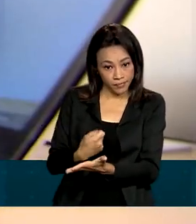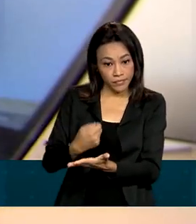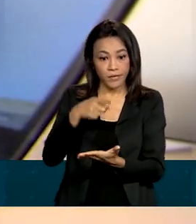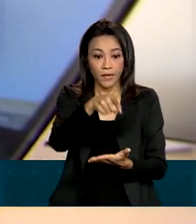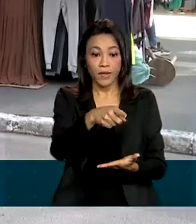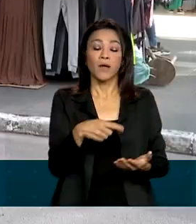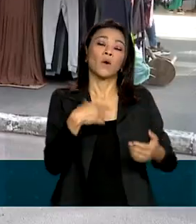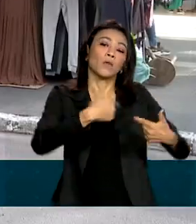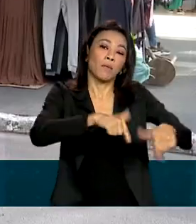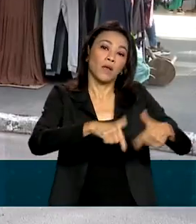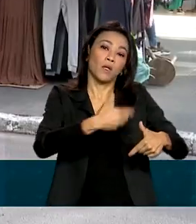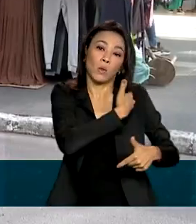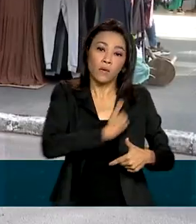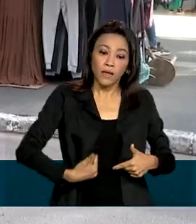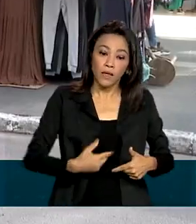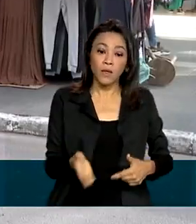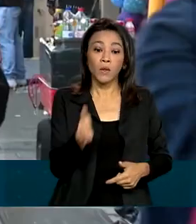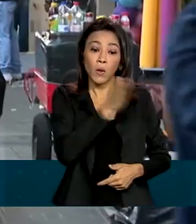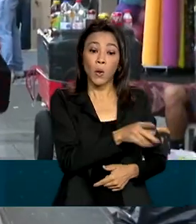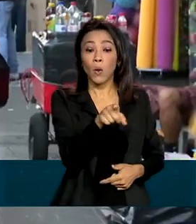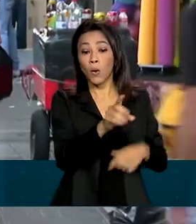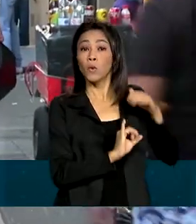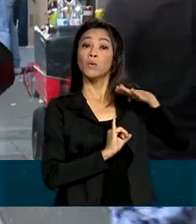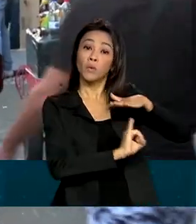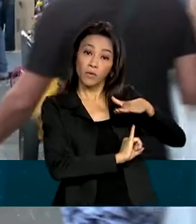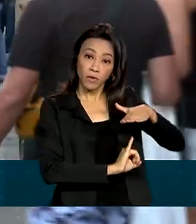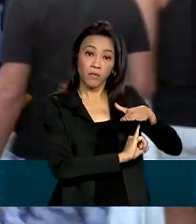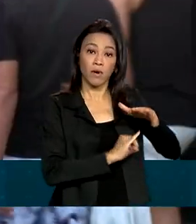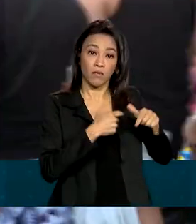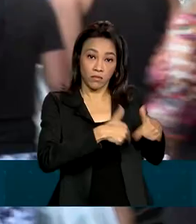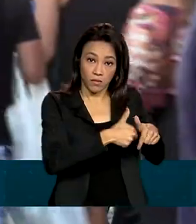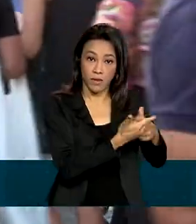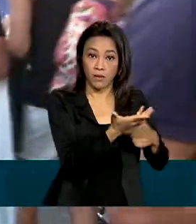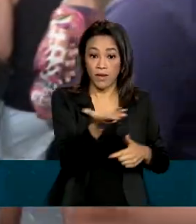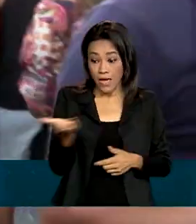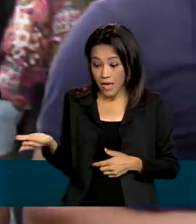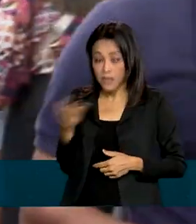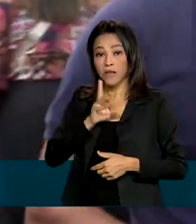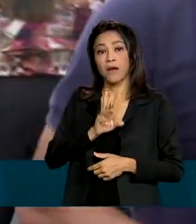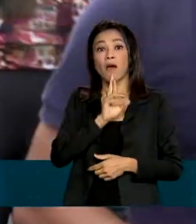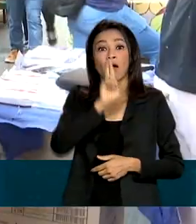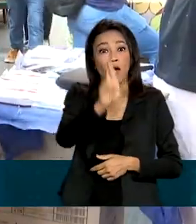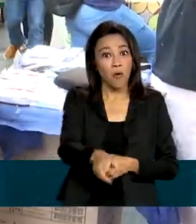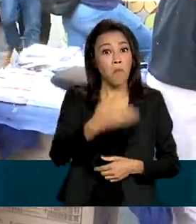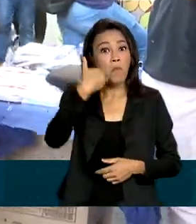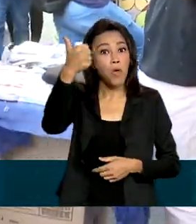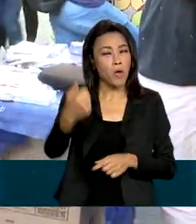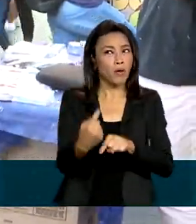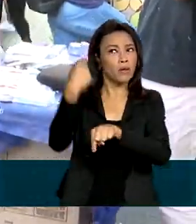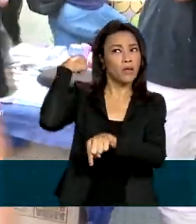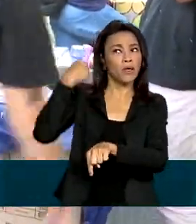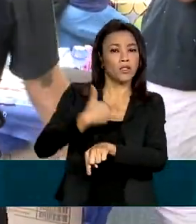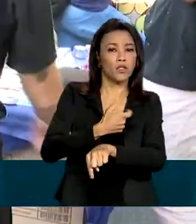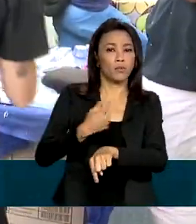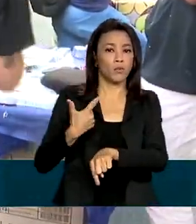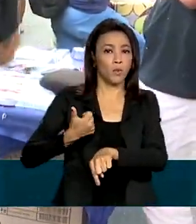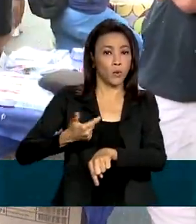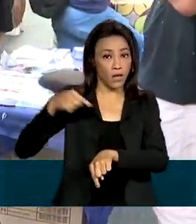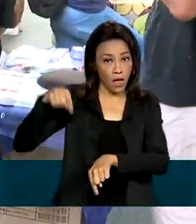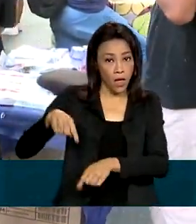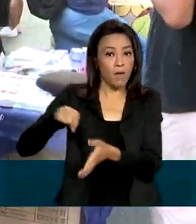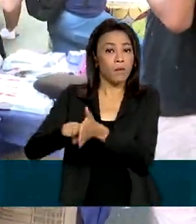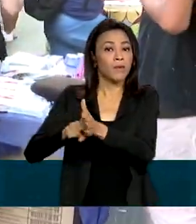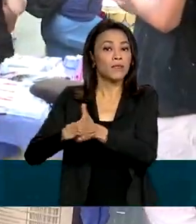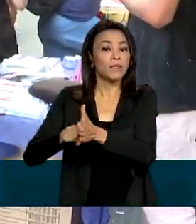serviço público ou um trabalho informal. Este é o melhor resultado desde 2012, segundo dados da Pesquisa Nacional